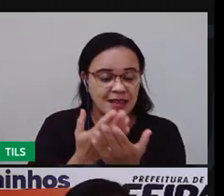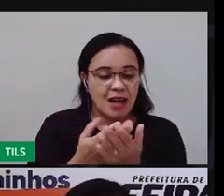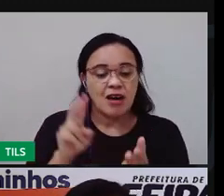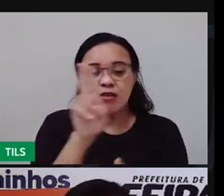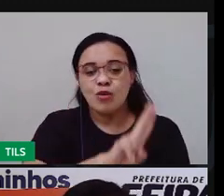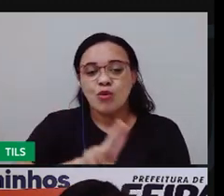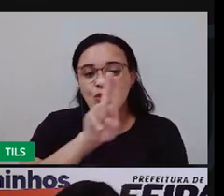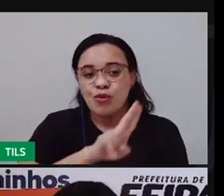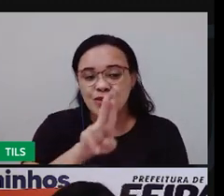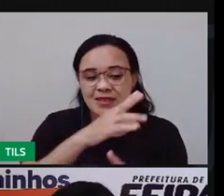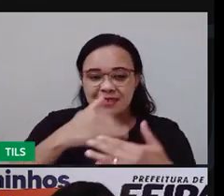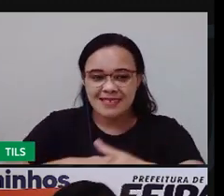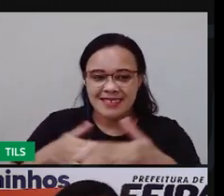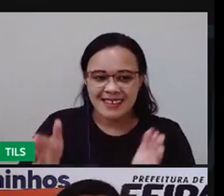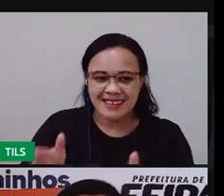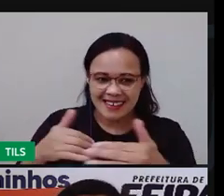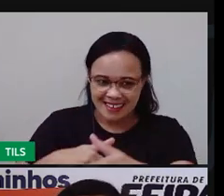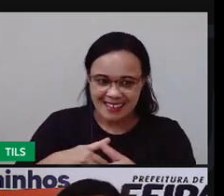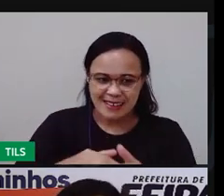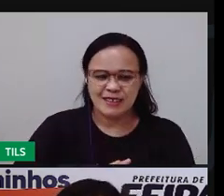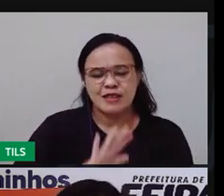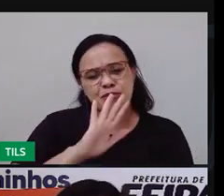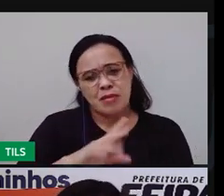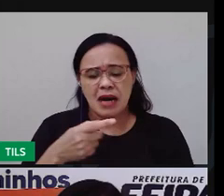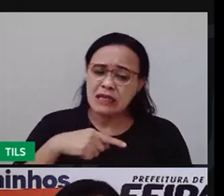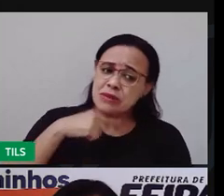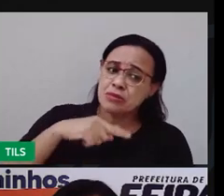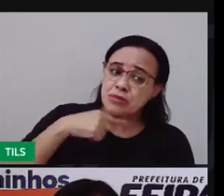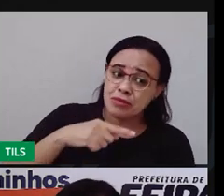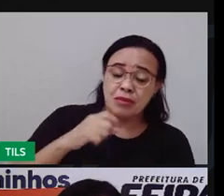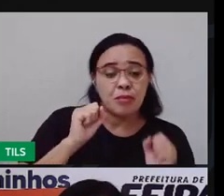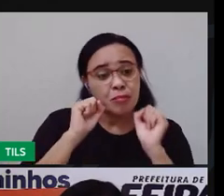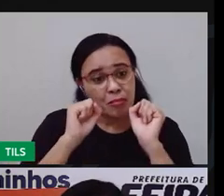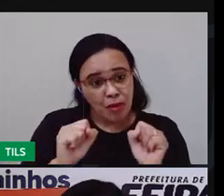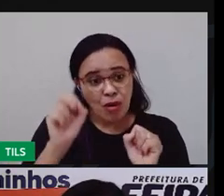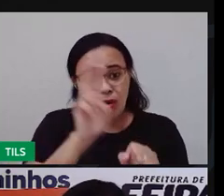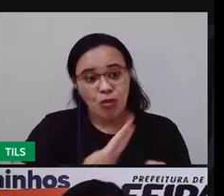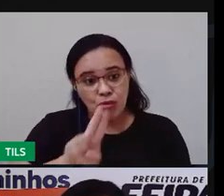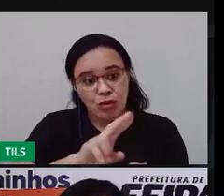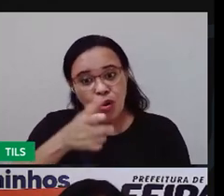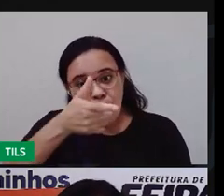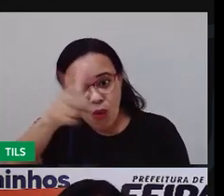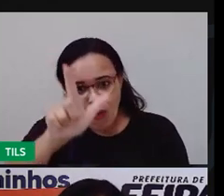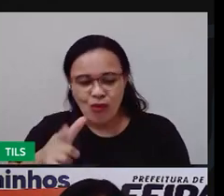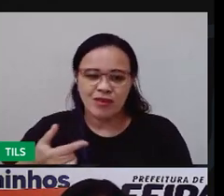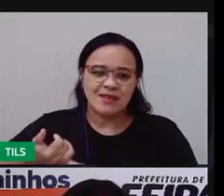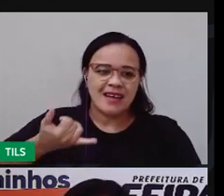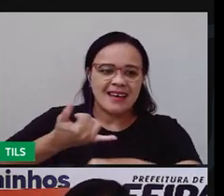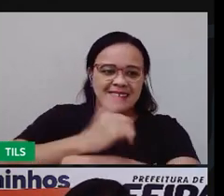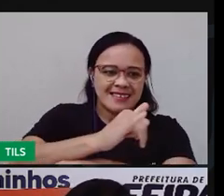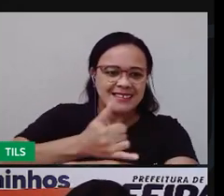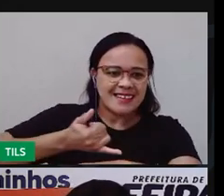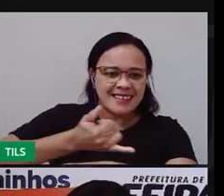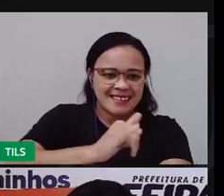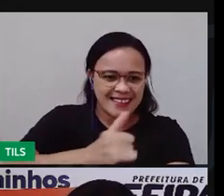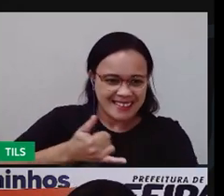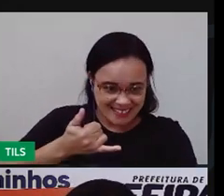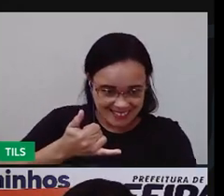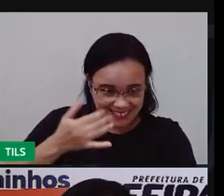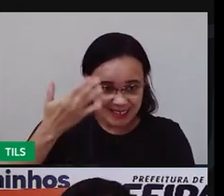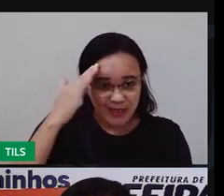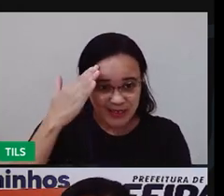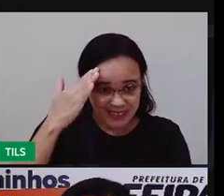eu vou te mostrar outra estratégia que a gente pode usar para ajudar a resolver esses problemas matemáticos.